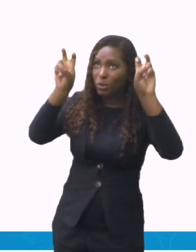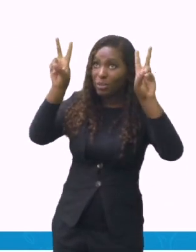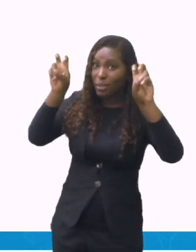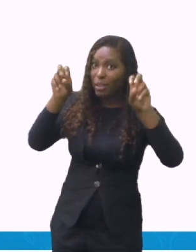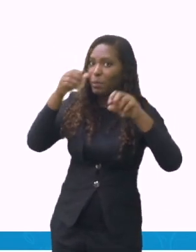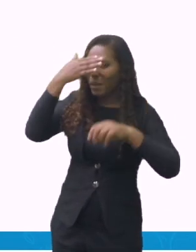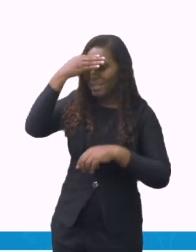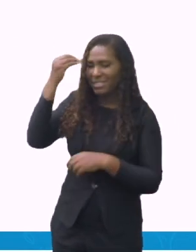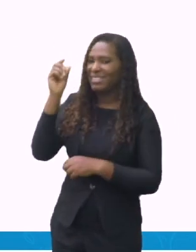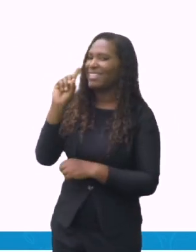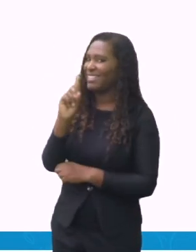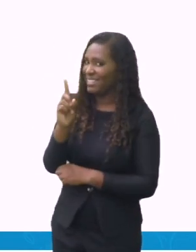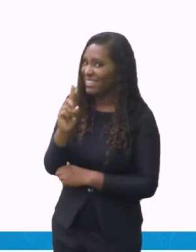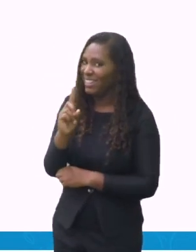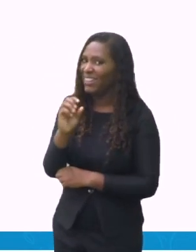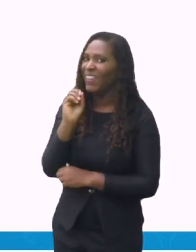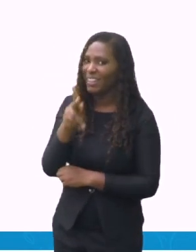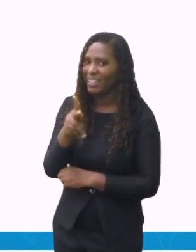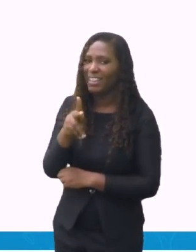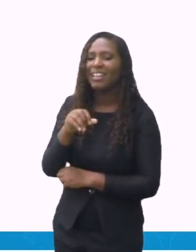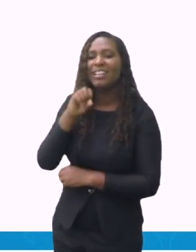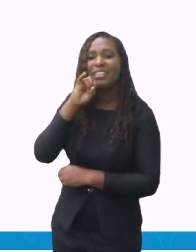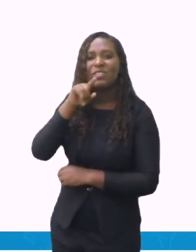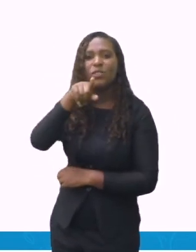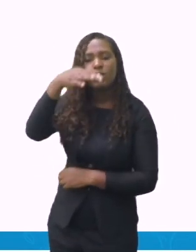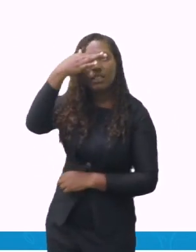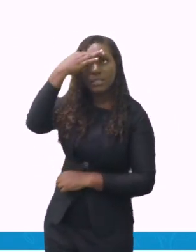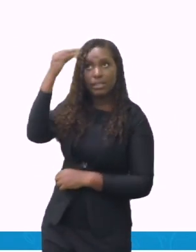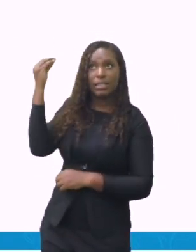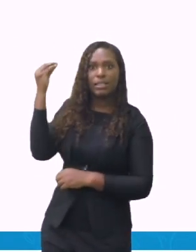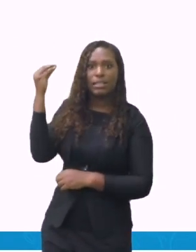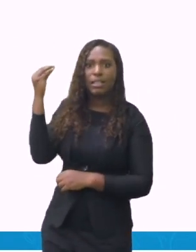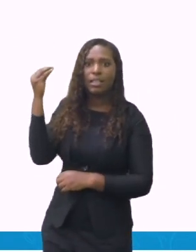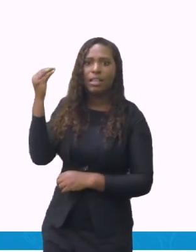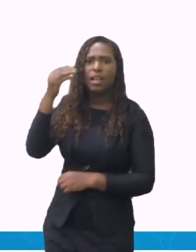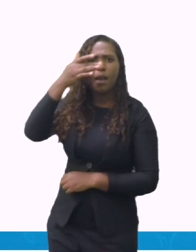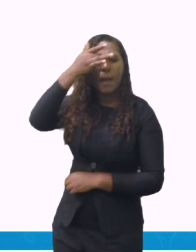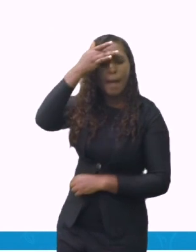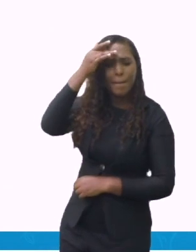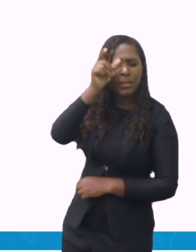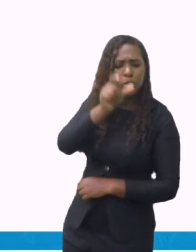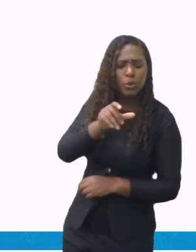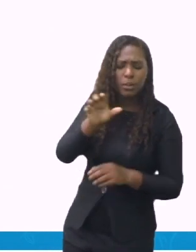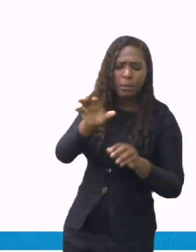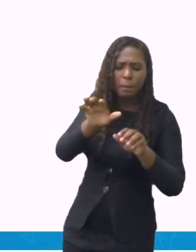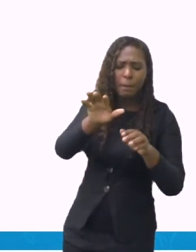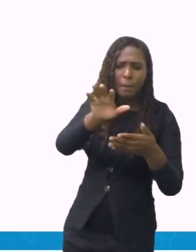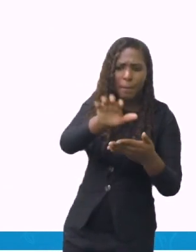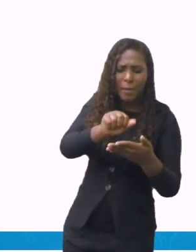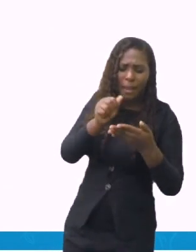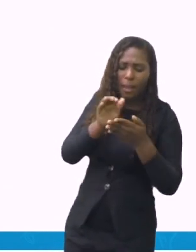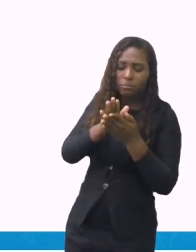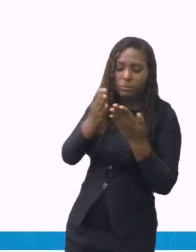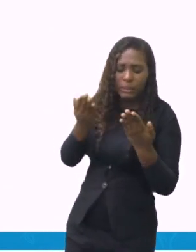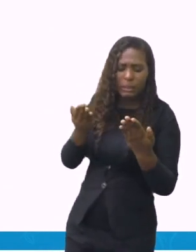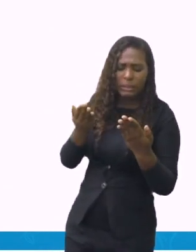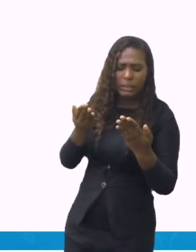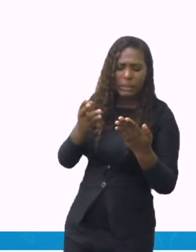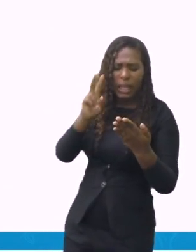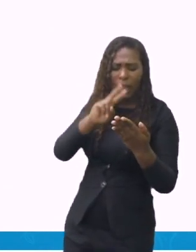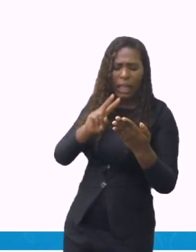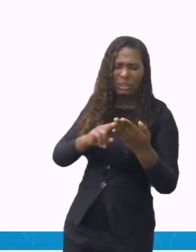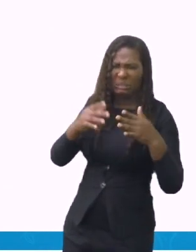ingredientes vão falar, o que ela pode fazer com aquilo. Para quem está começando agora, para quem ainda está